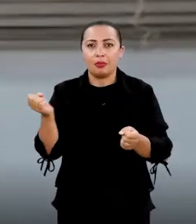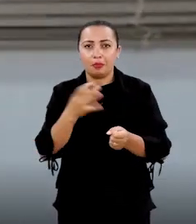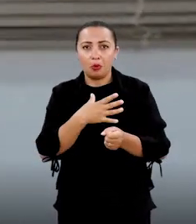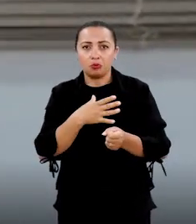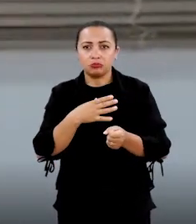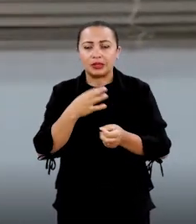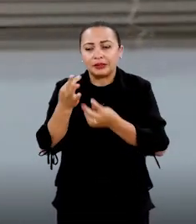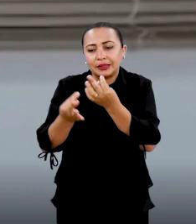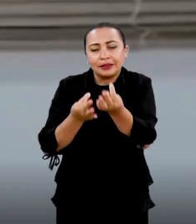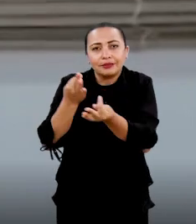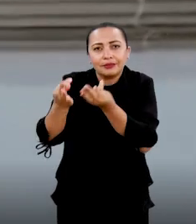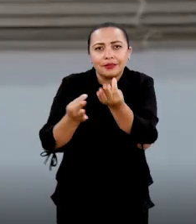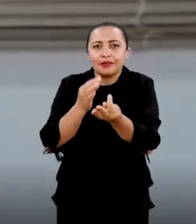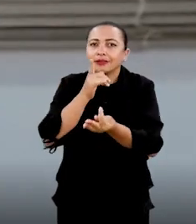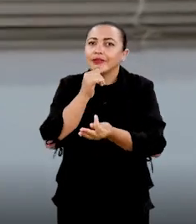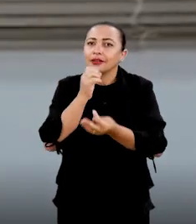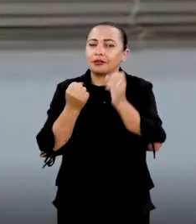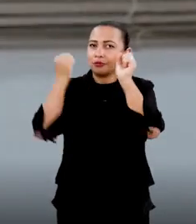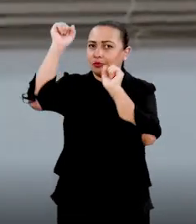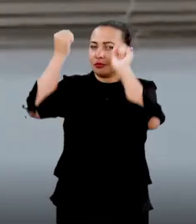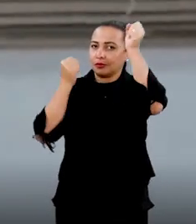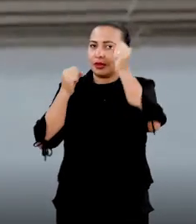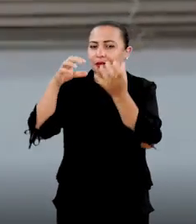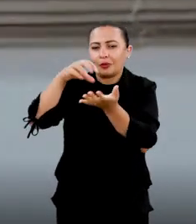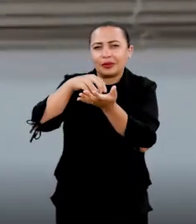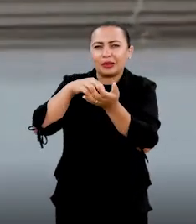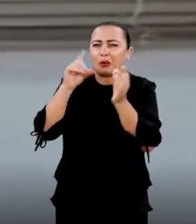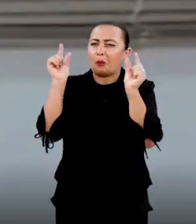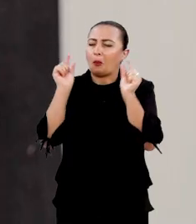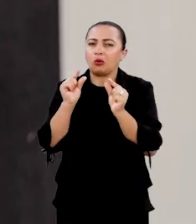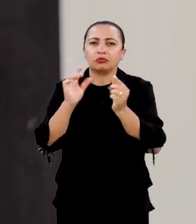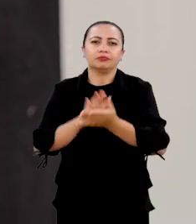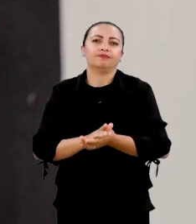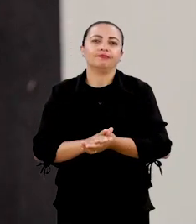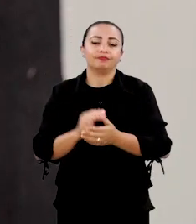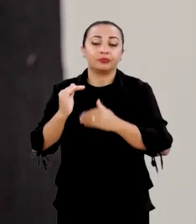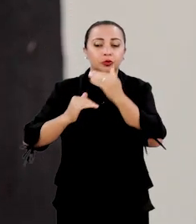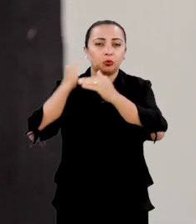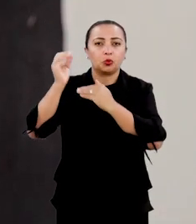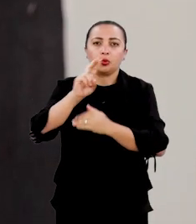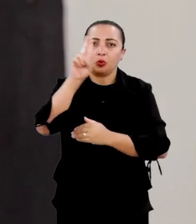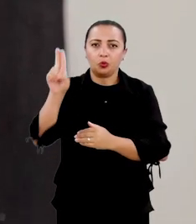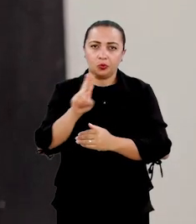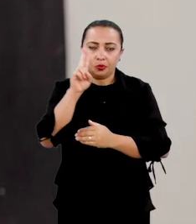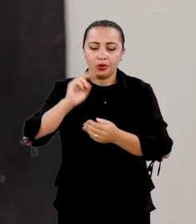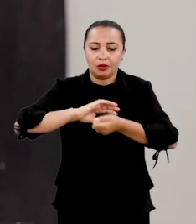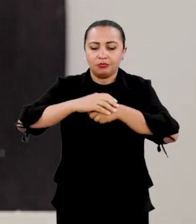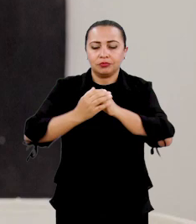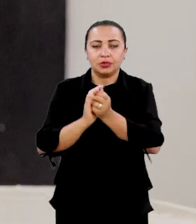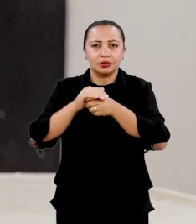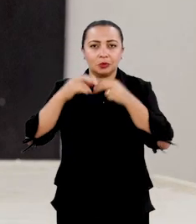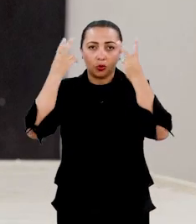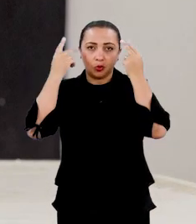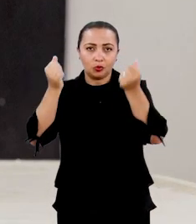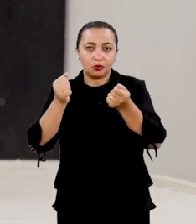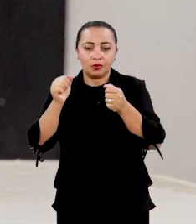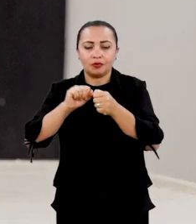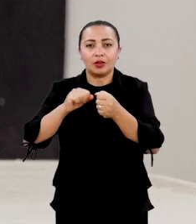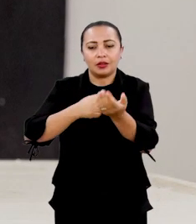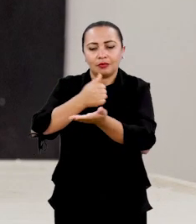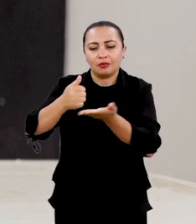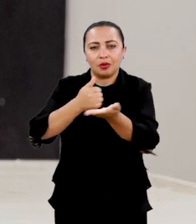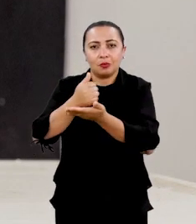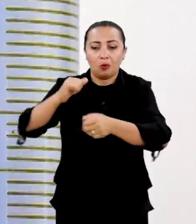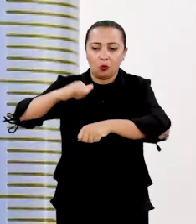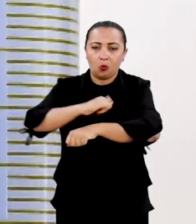efluente tratado, né? Com a concentração bem menor de corante. O processo usa uma espécie de sabão natural, feito à